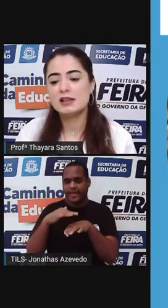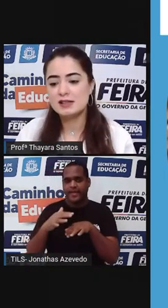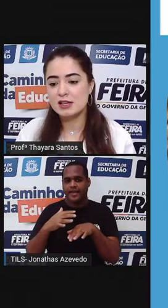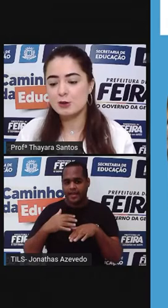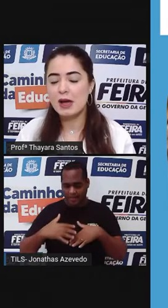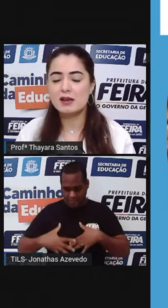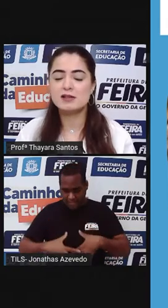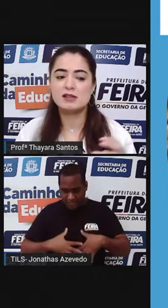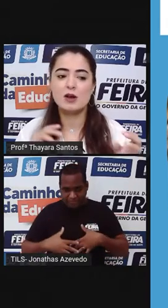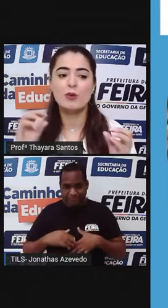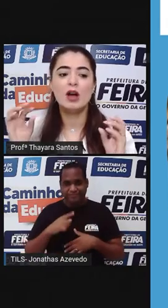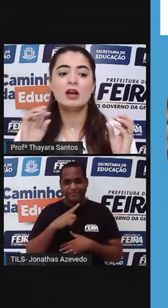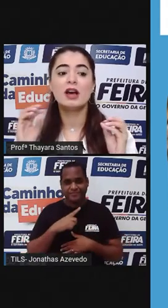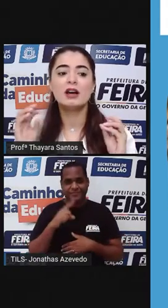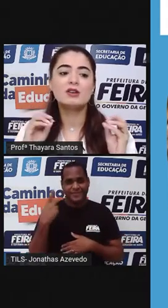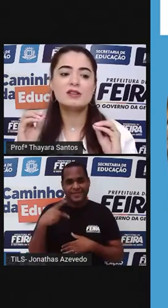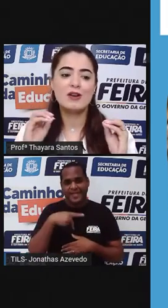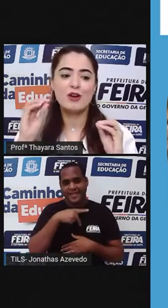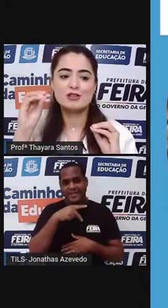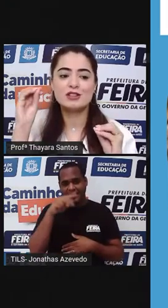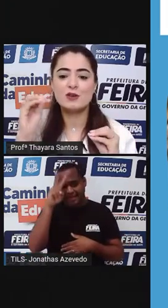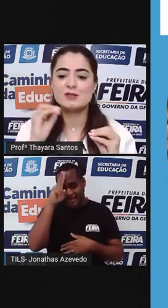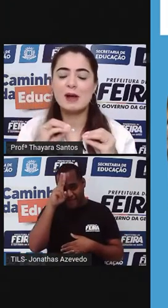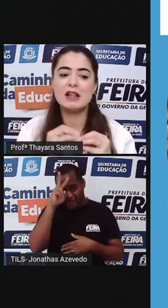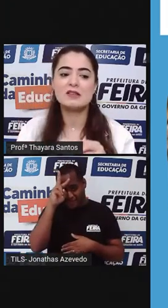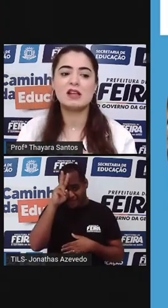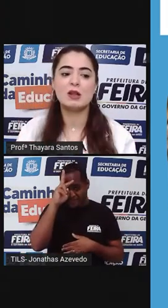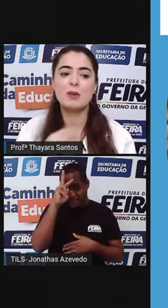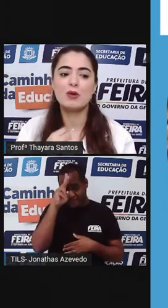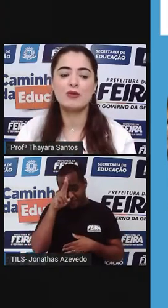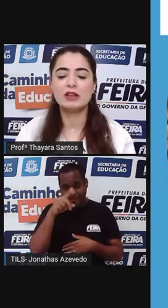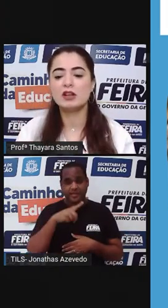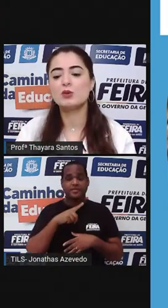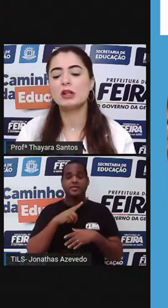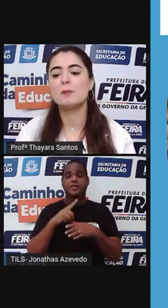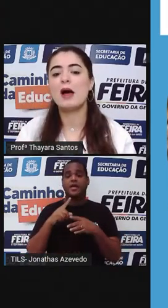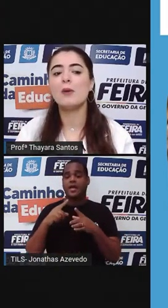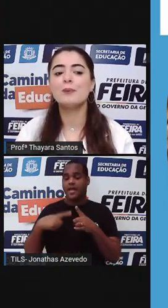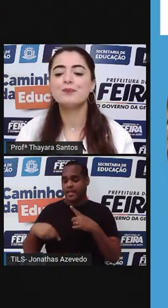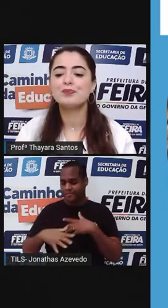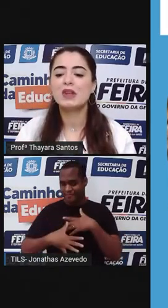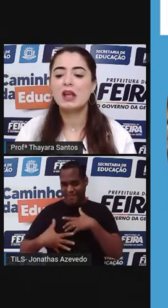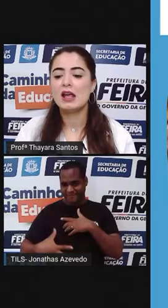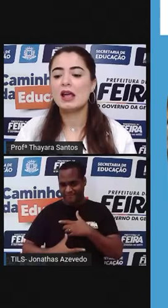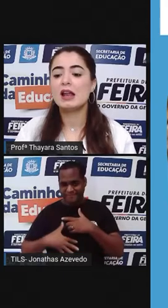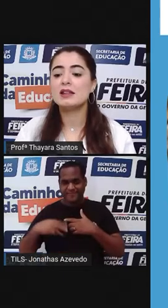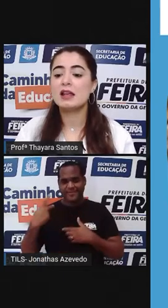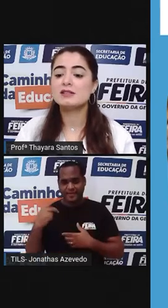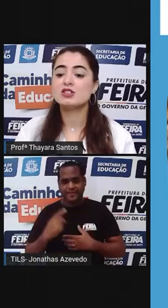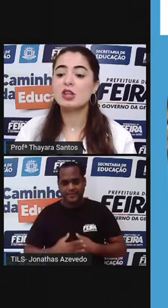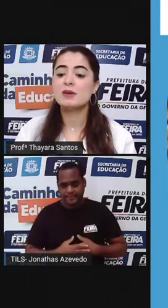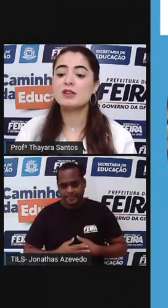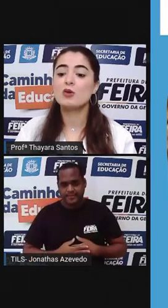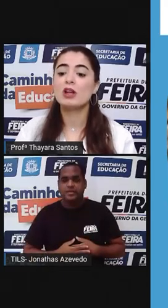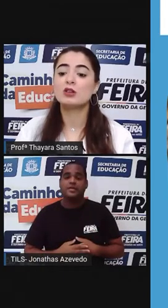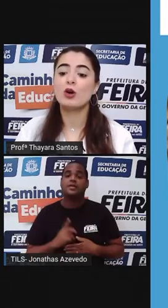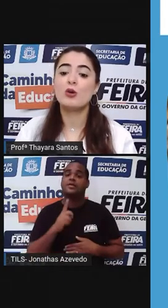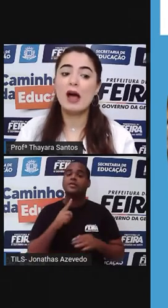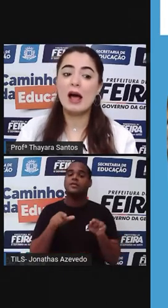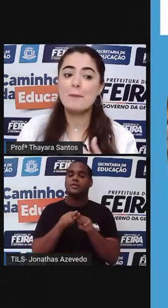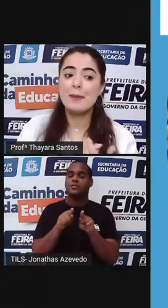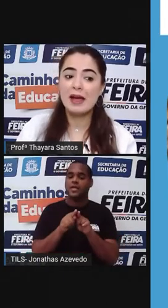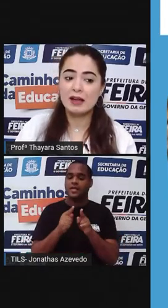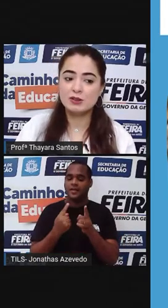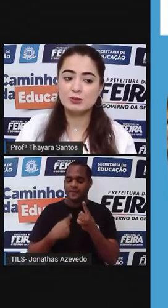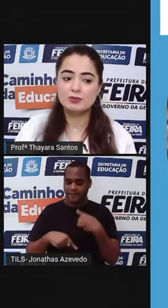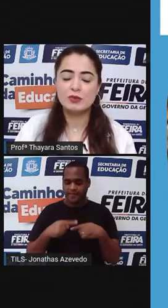desses animais. São gânglios nervosos que estão espalhados ali pelo ventre do animal. Ele tem sistema circulatório